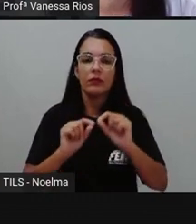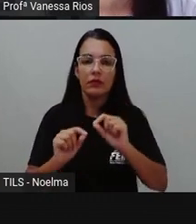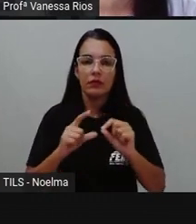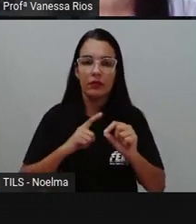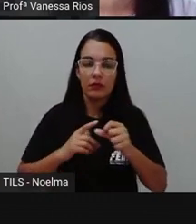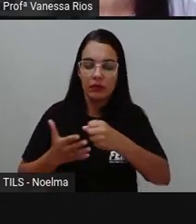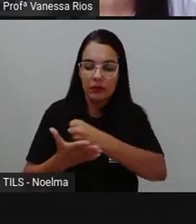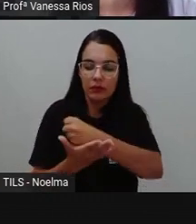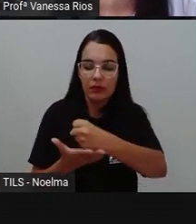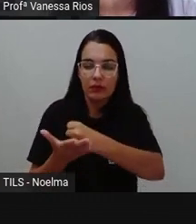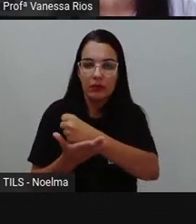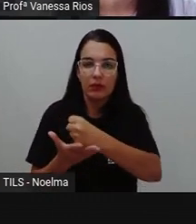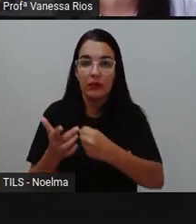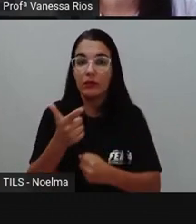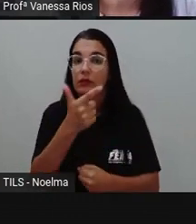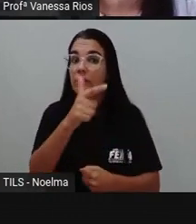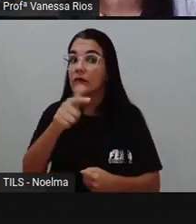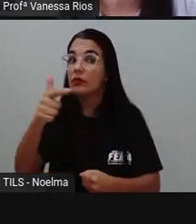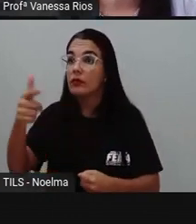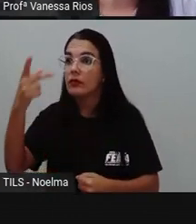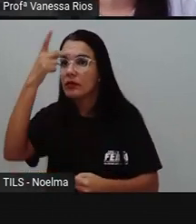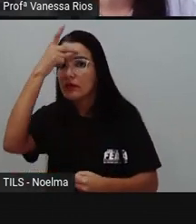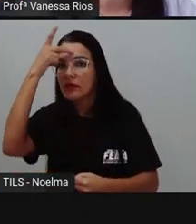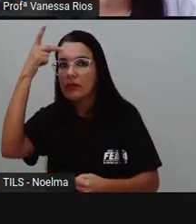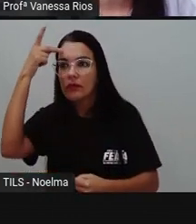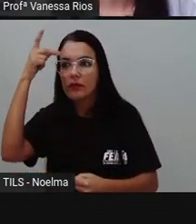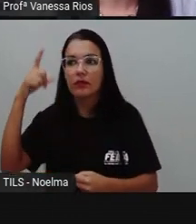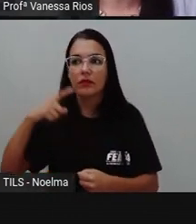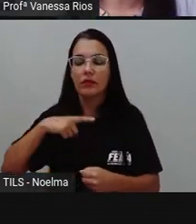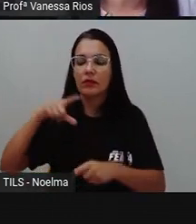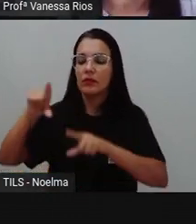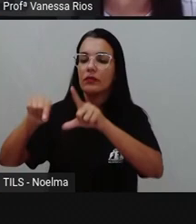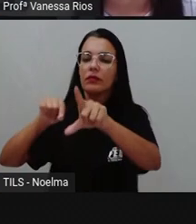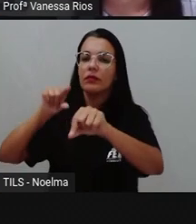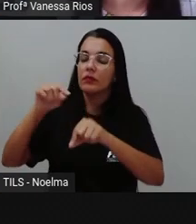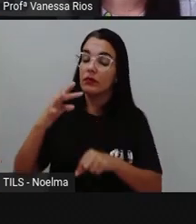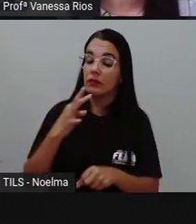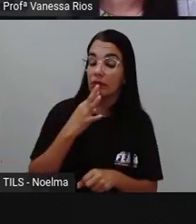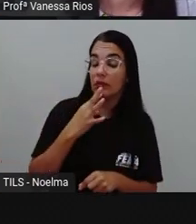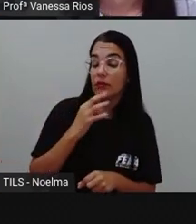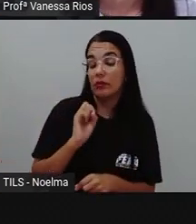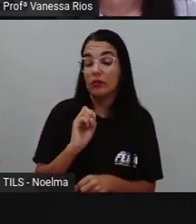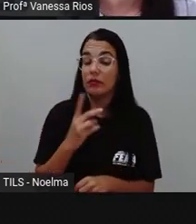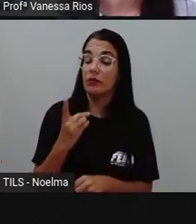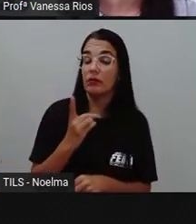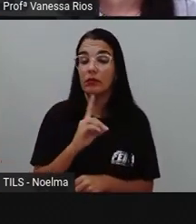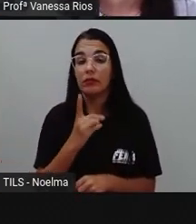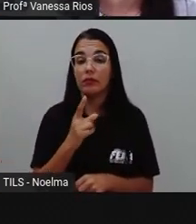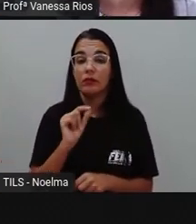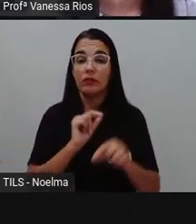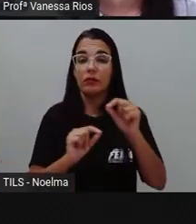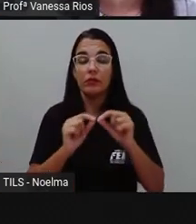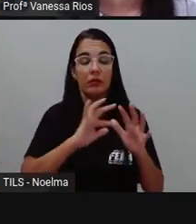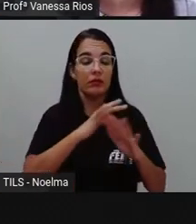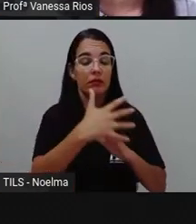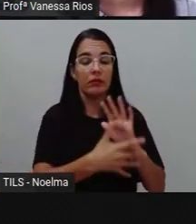outras pessoas decidam a respeito de conhecer ou não as obras resenhadas.